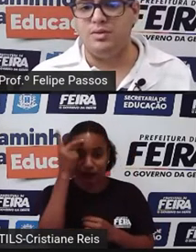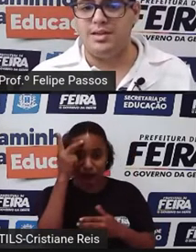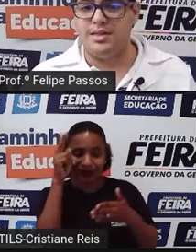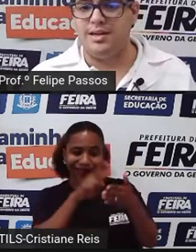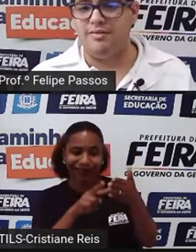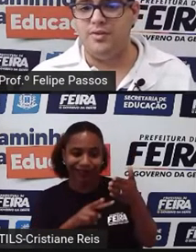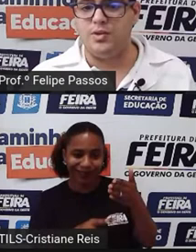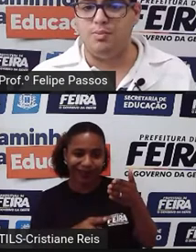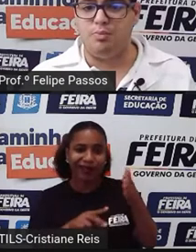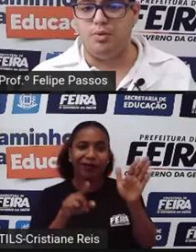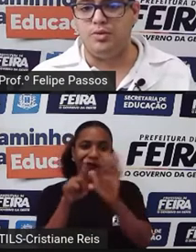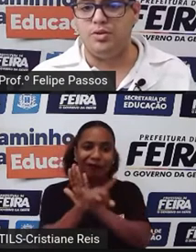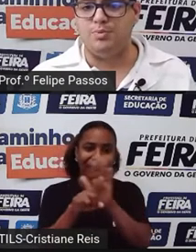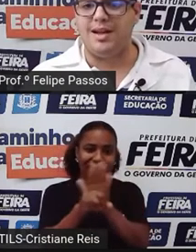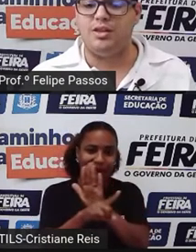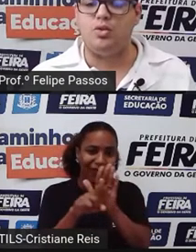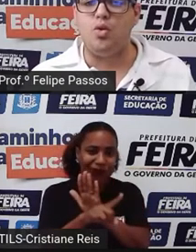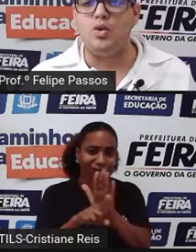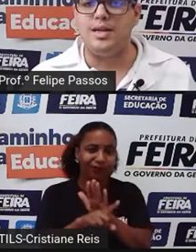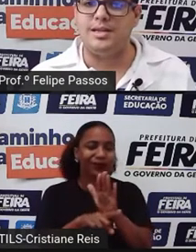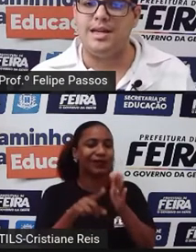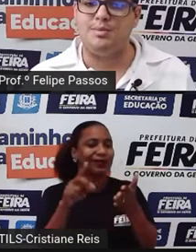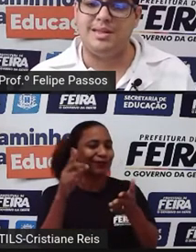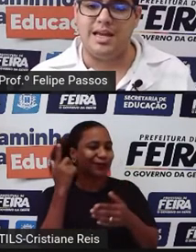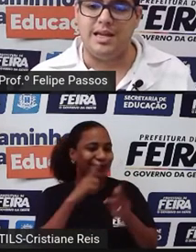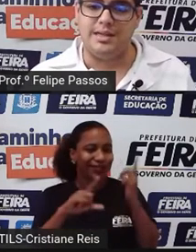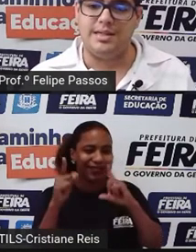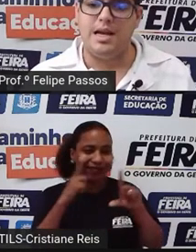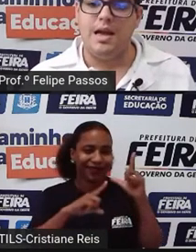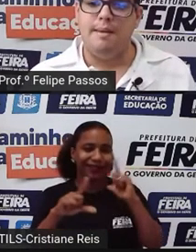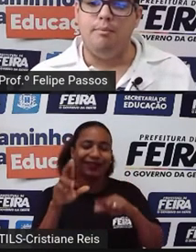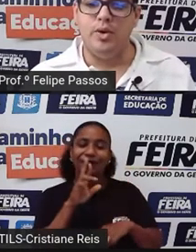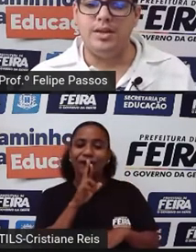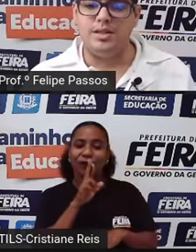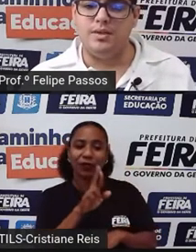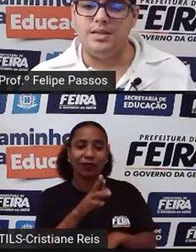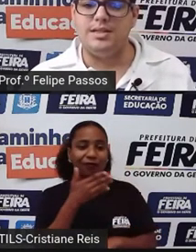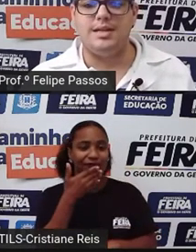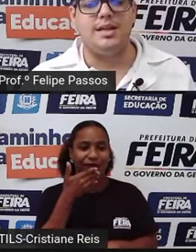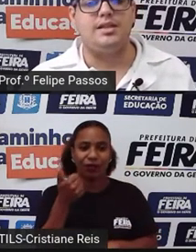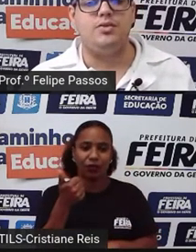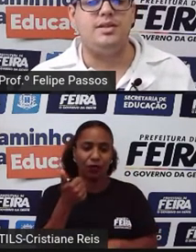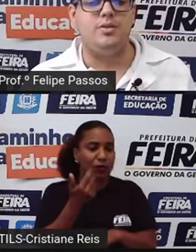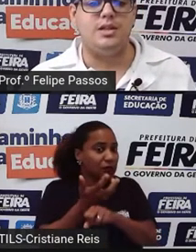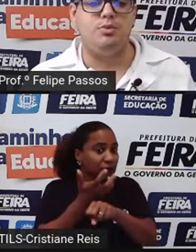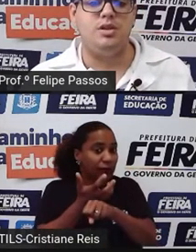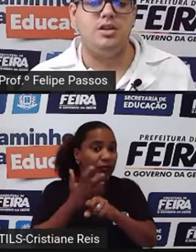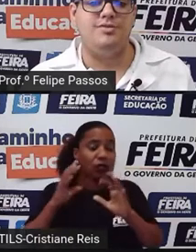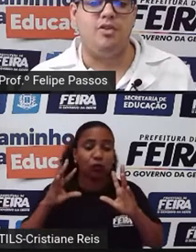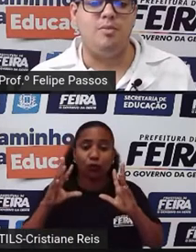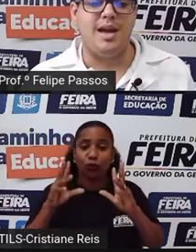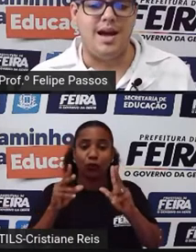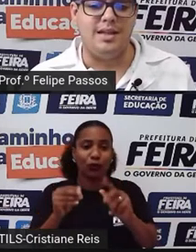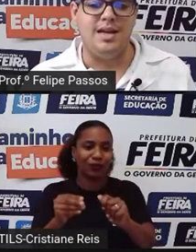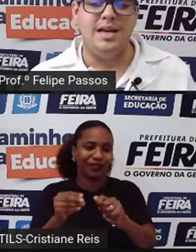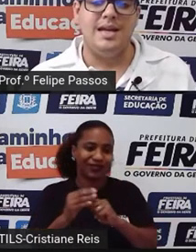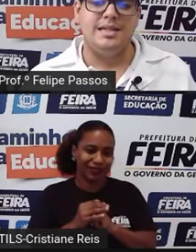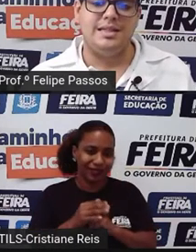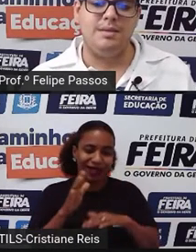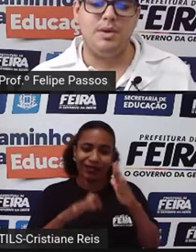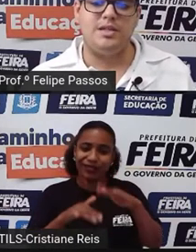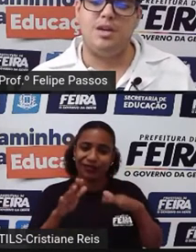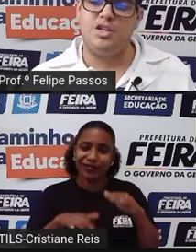perguntas e desafios propostos para todas as matérias. Muitas vezes, as questões são respondidas de forma errada